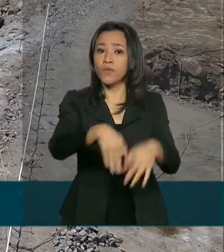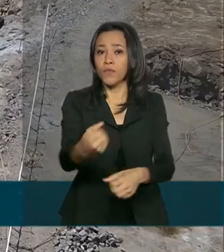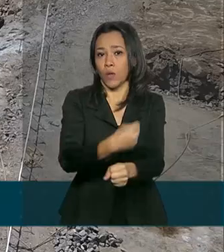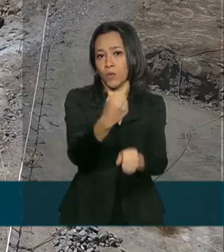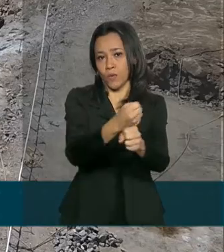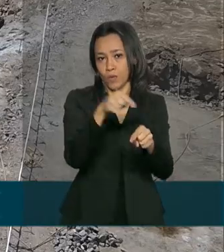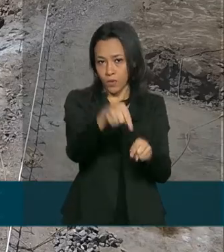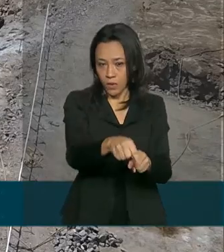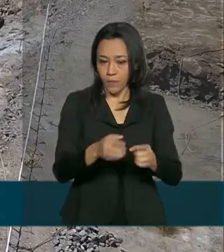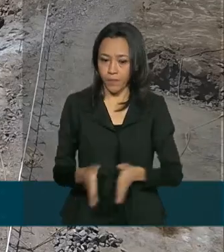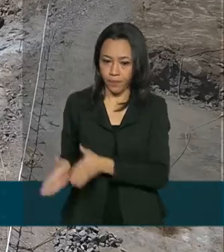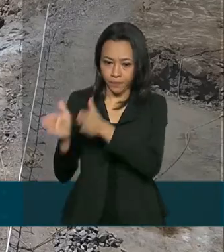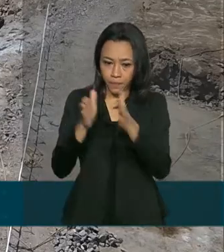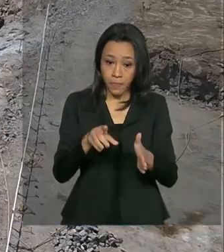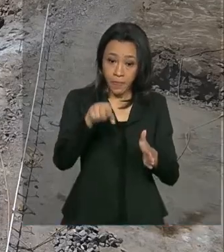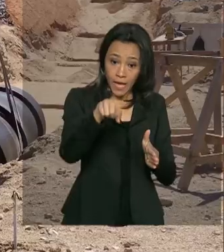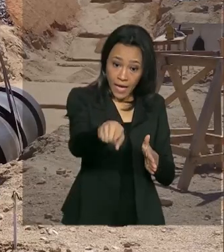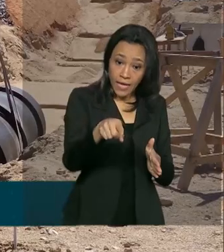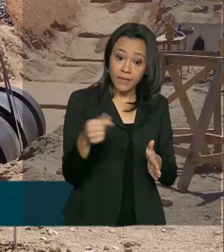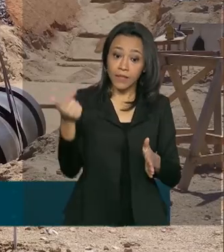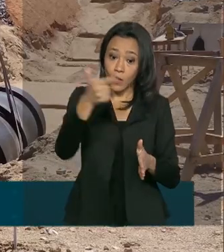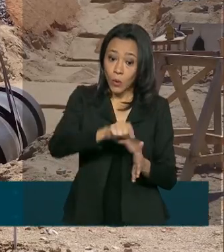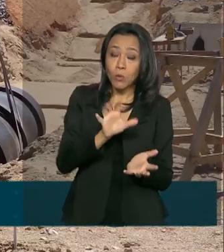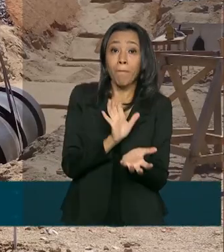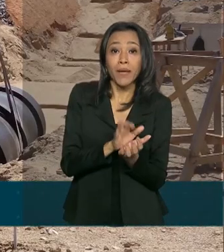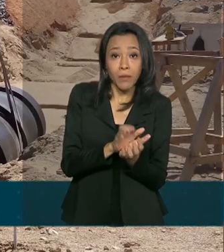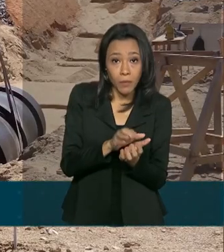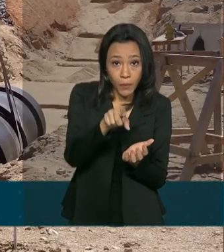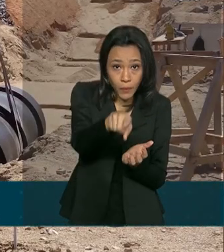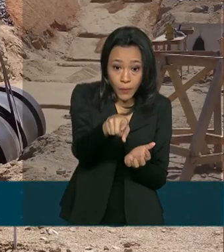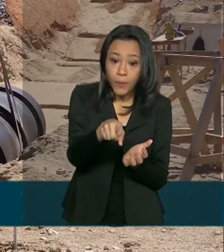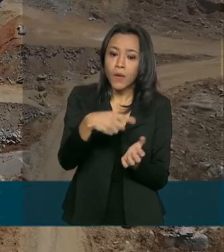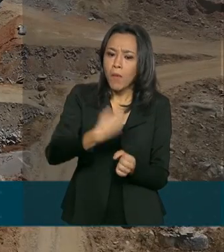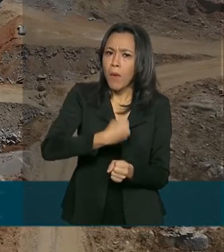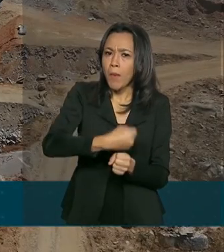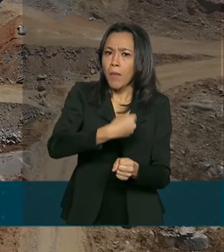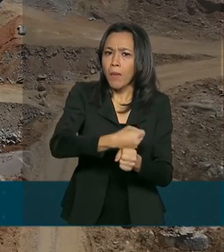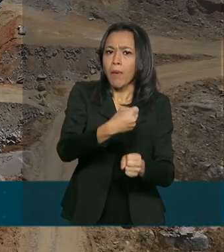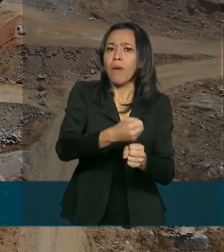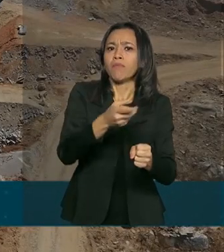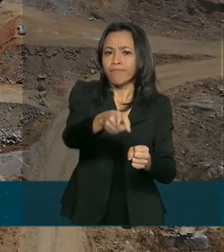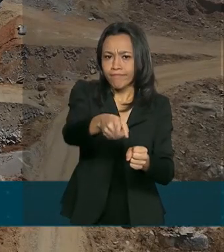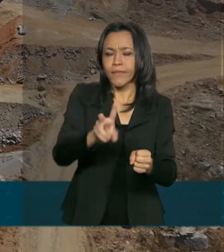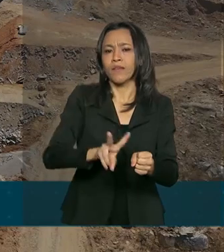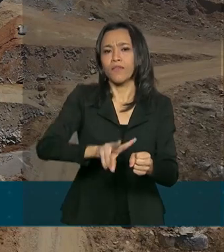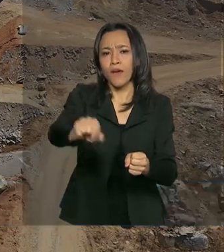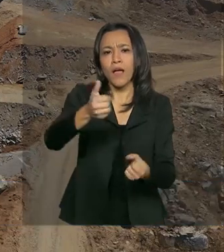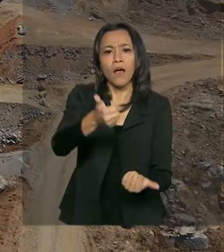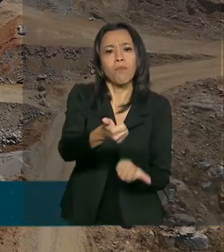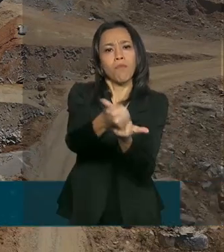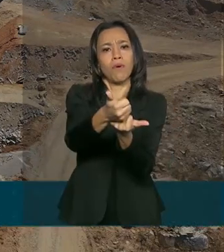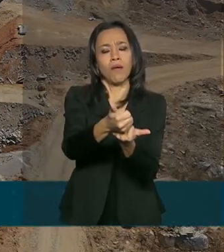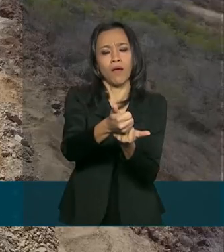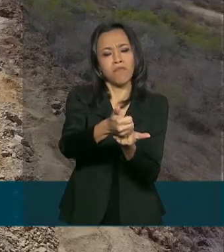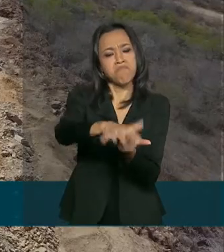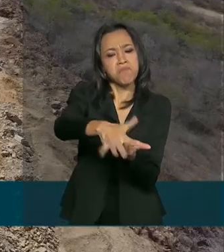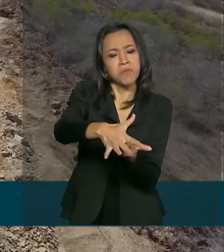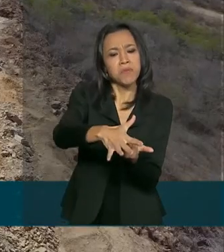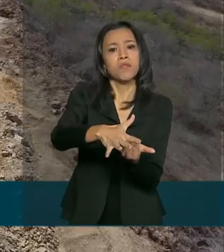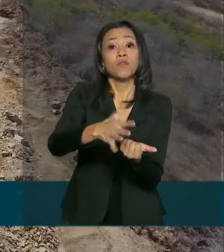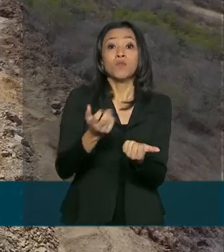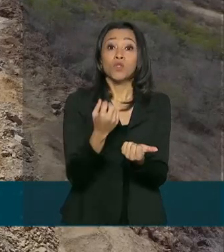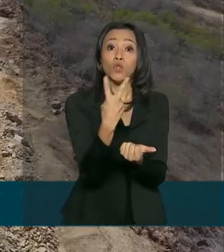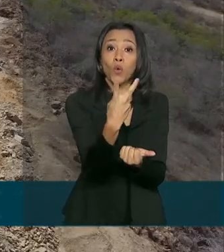O ramal do agreste pernambucano é outro projeto contemplado e o empreendimento vai beneficiar pelo menos